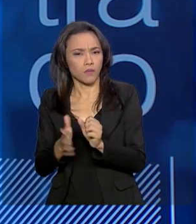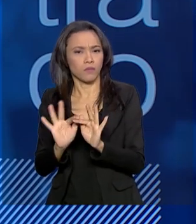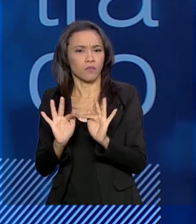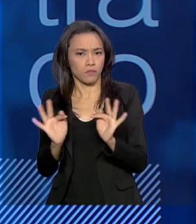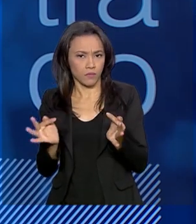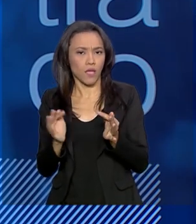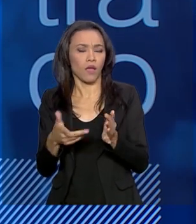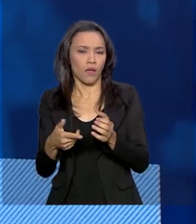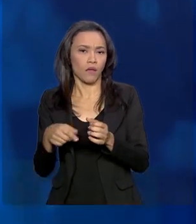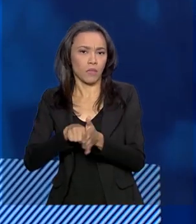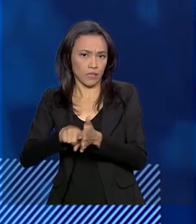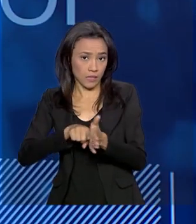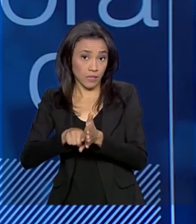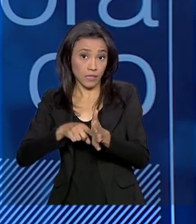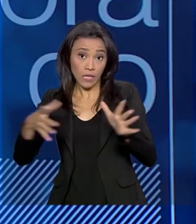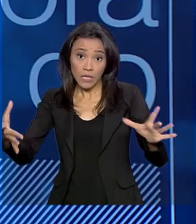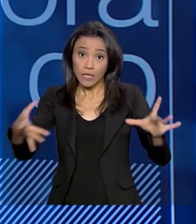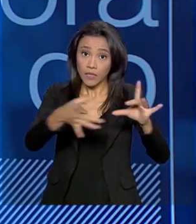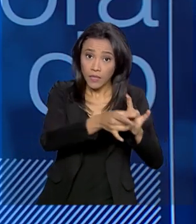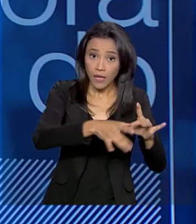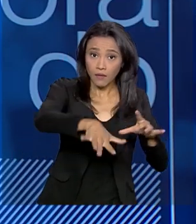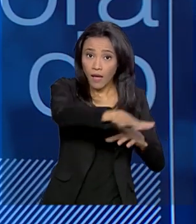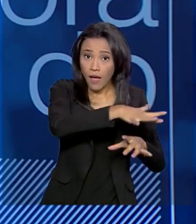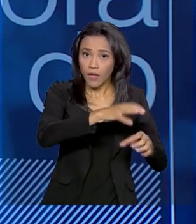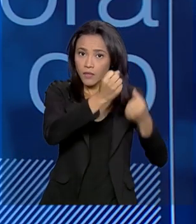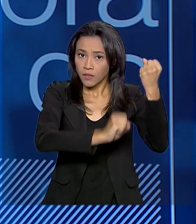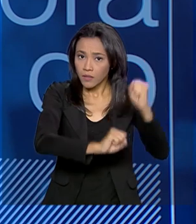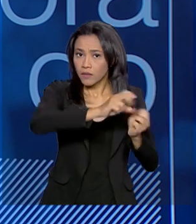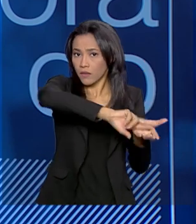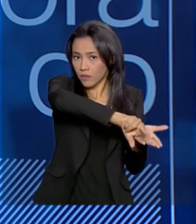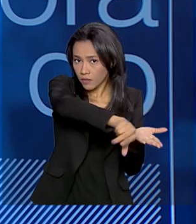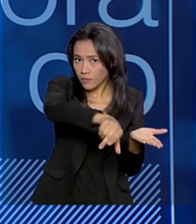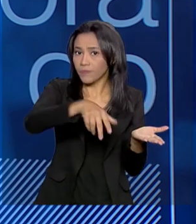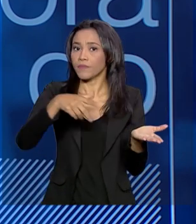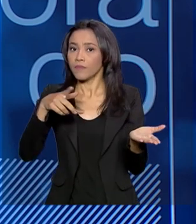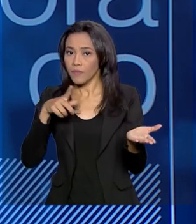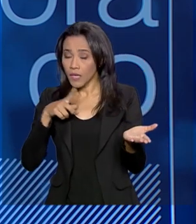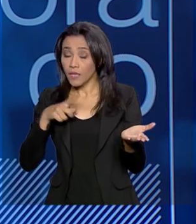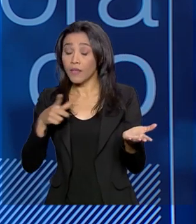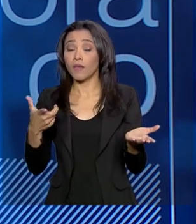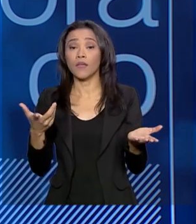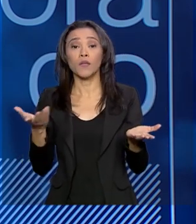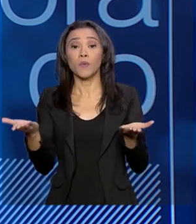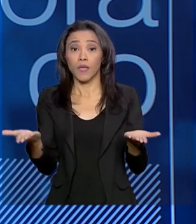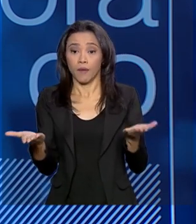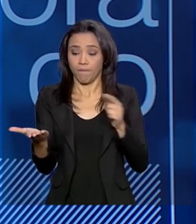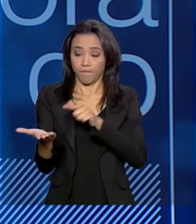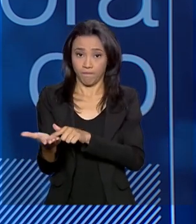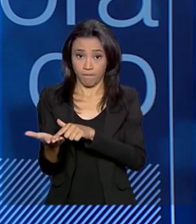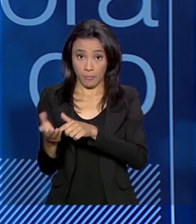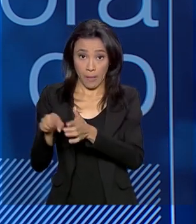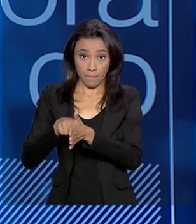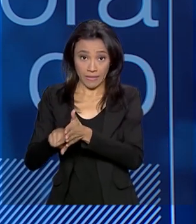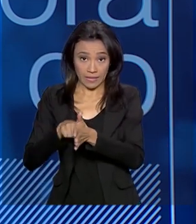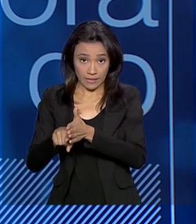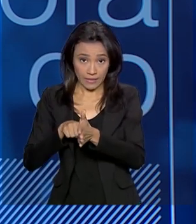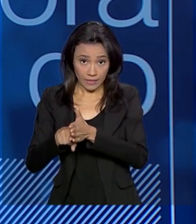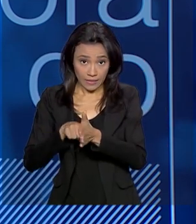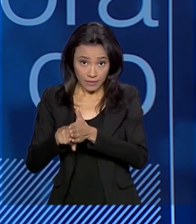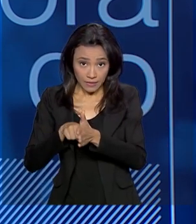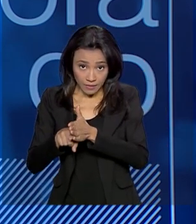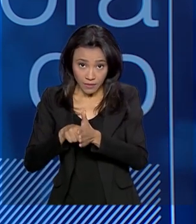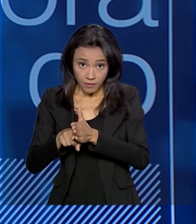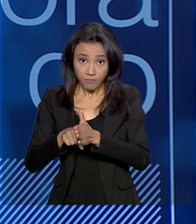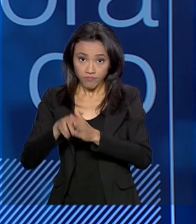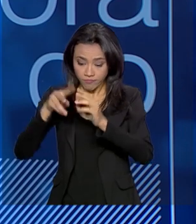ligada ao setor produtivo e tem uma associação maior entre a básica, aplicada, e a pesquisa já com foco